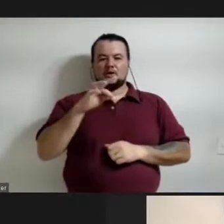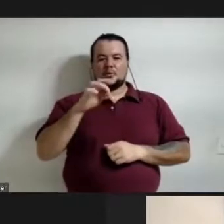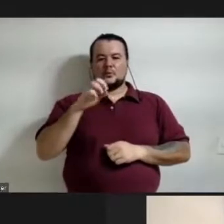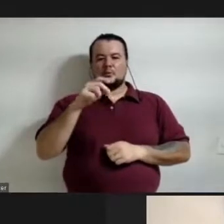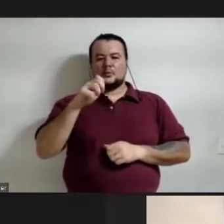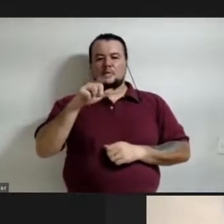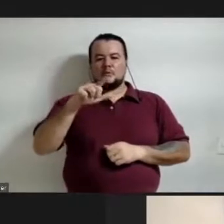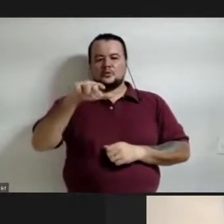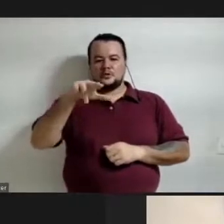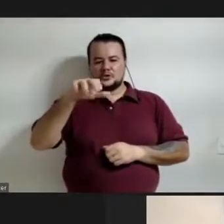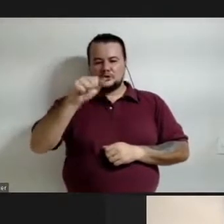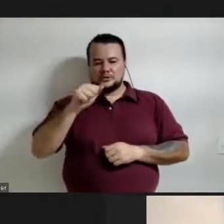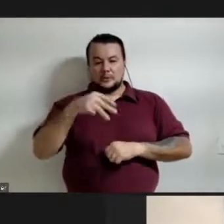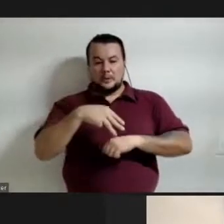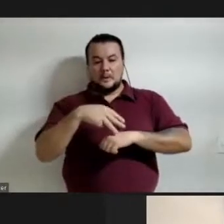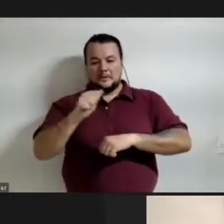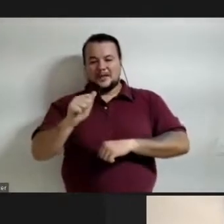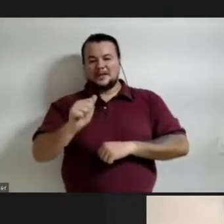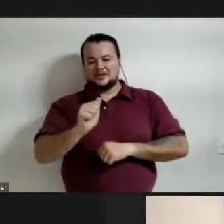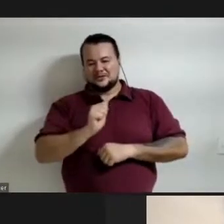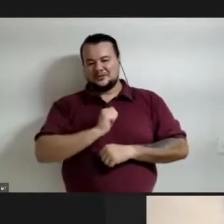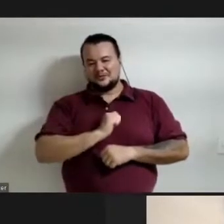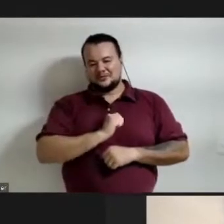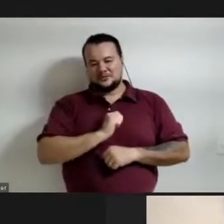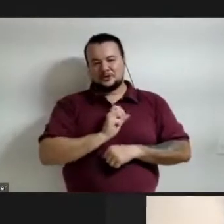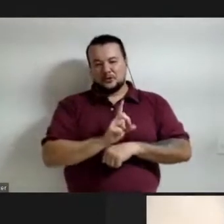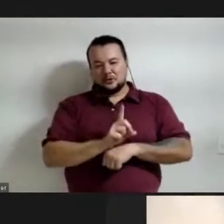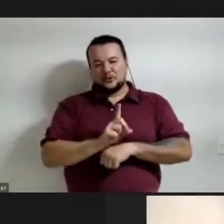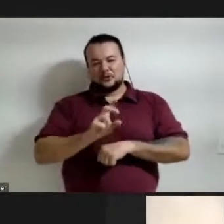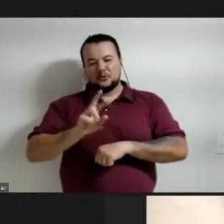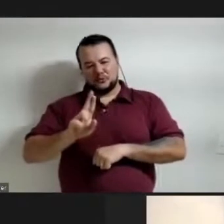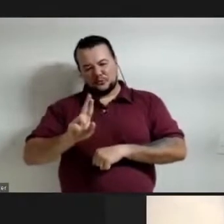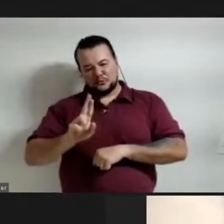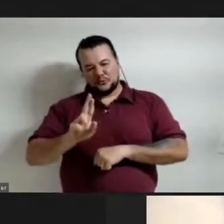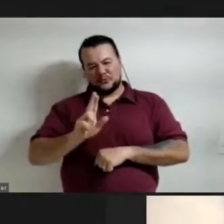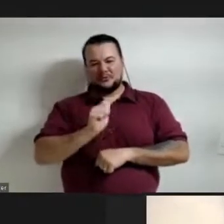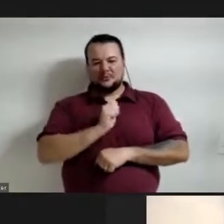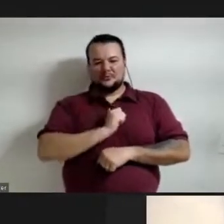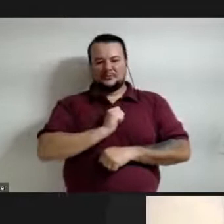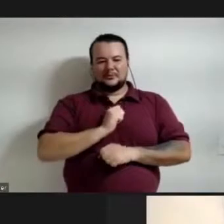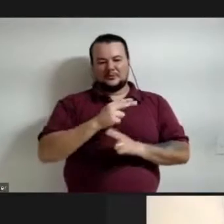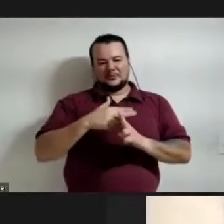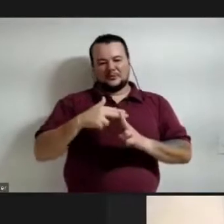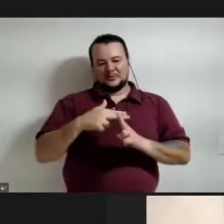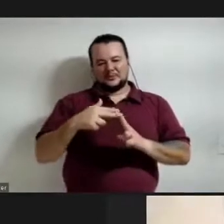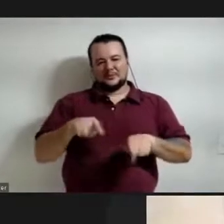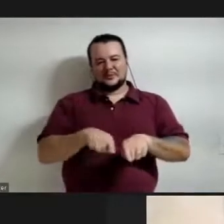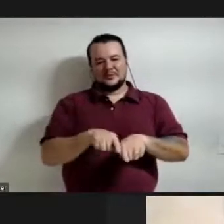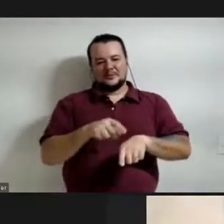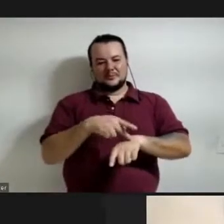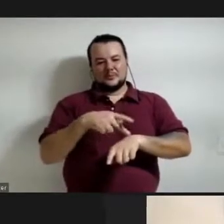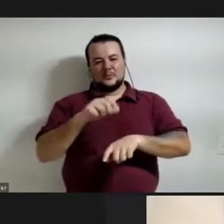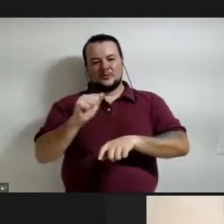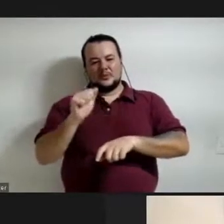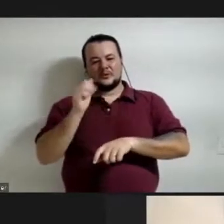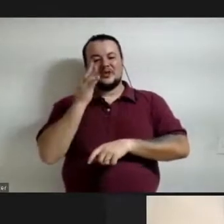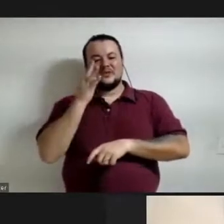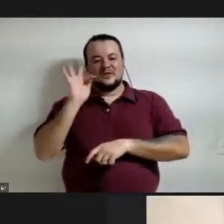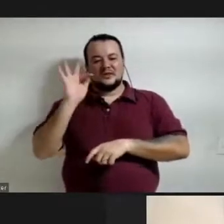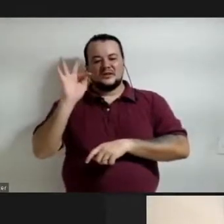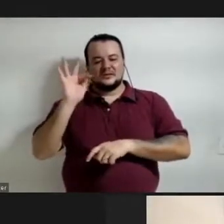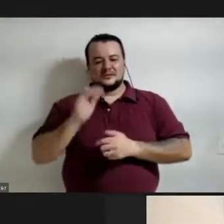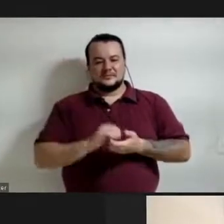Ciesas México doutora em antropologia pela UNB com pós doutorado na França é